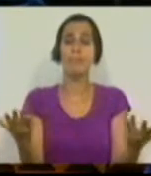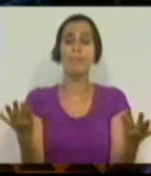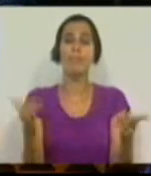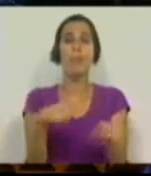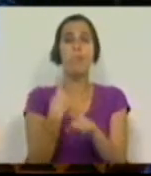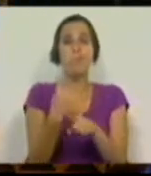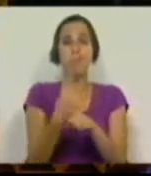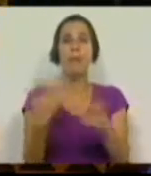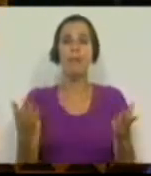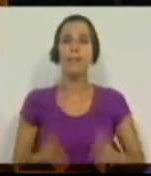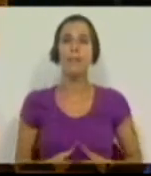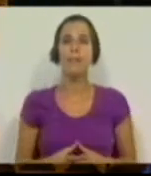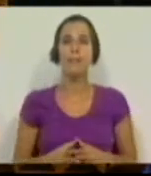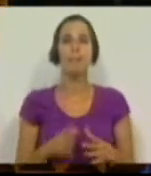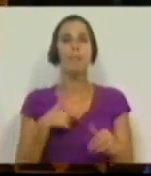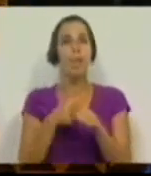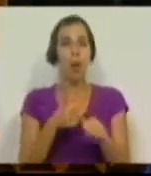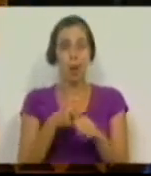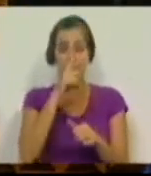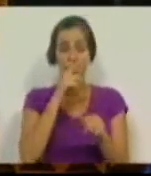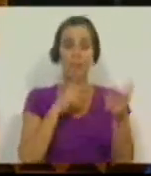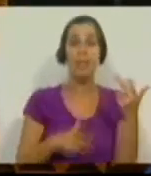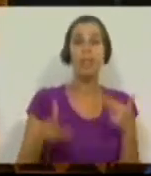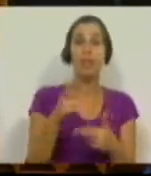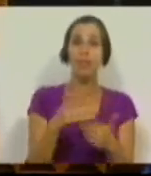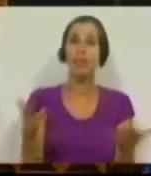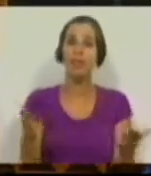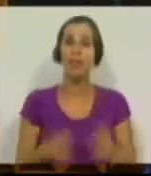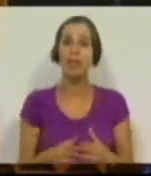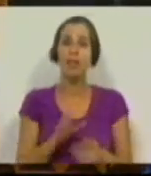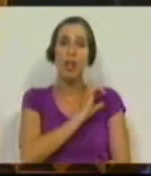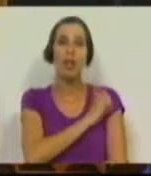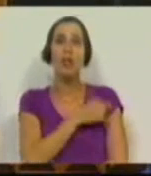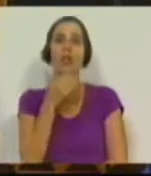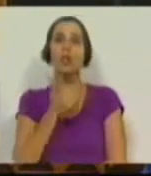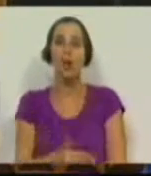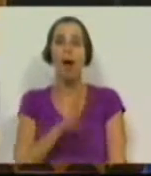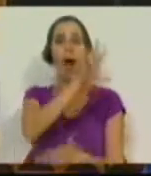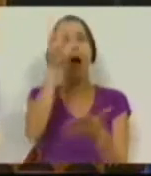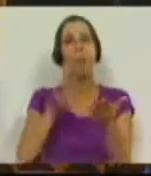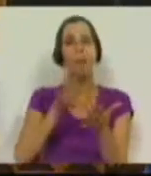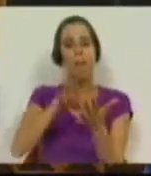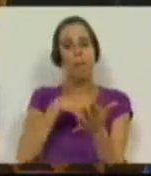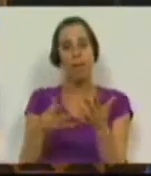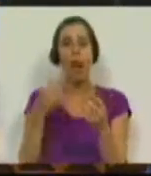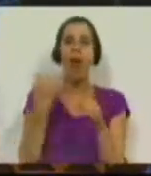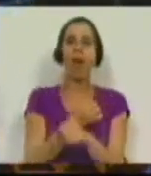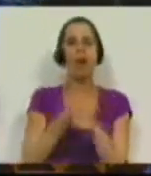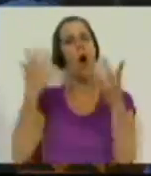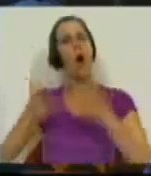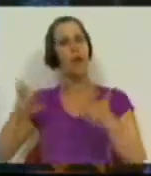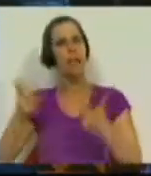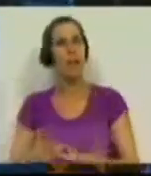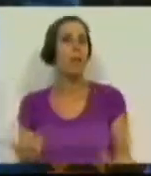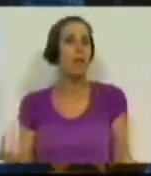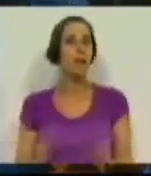também acompanharam essas críticas as competências para a aprovação do plano de atividades e orçamento, e